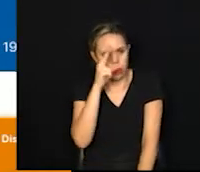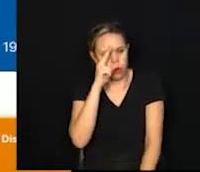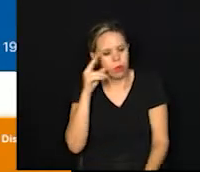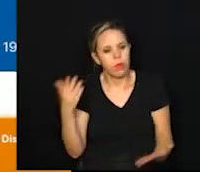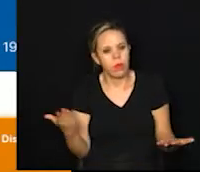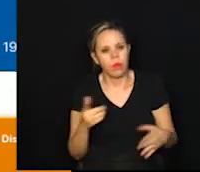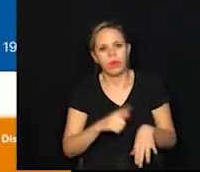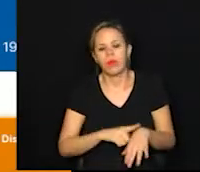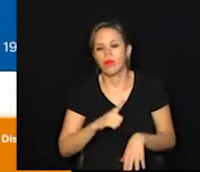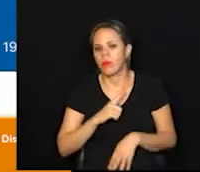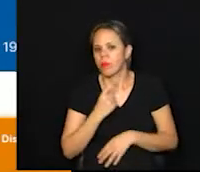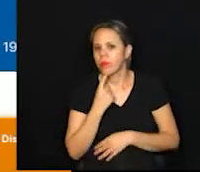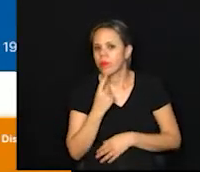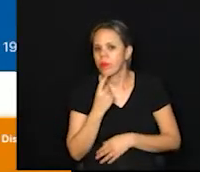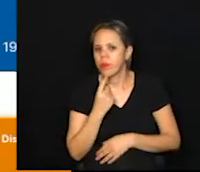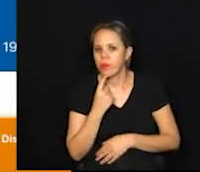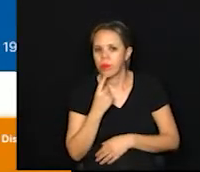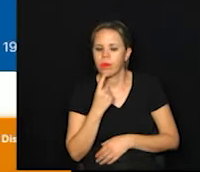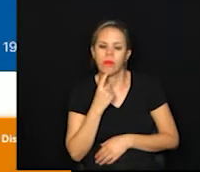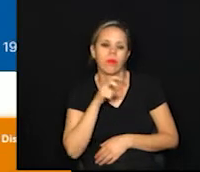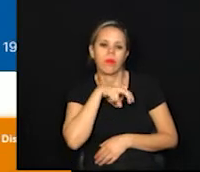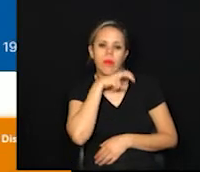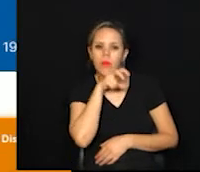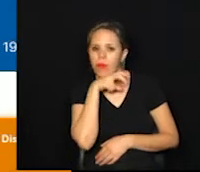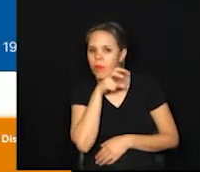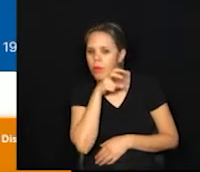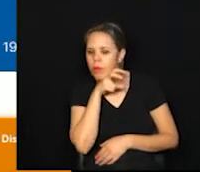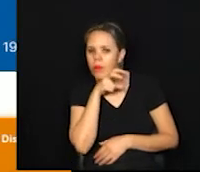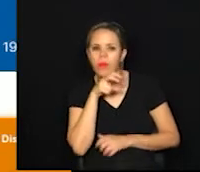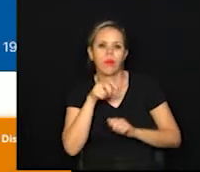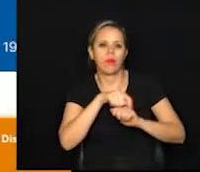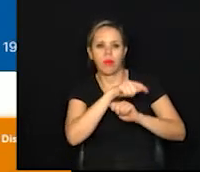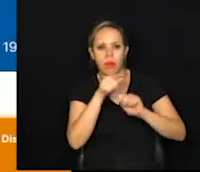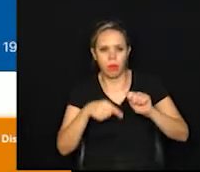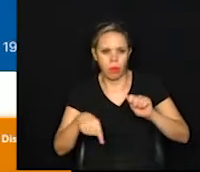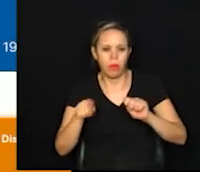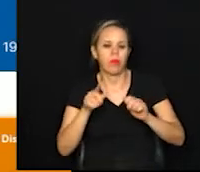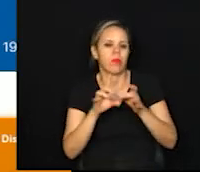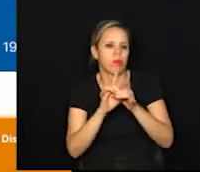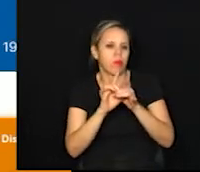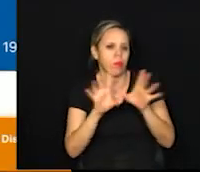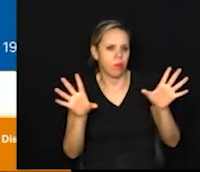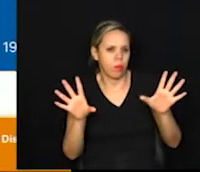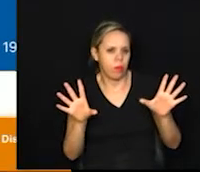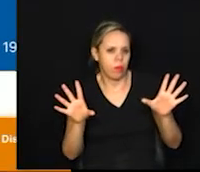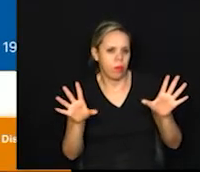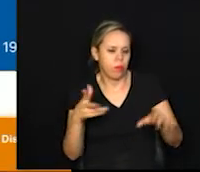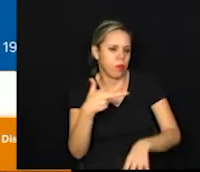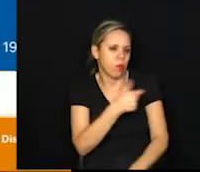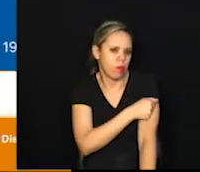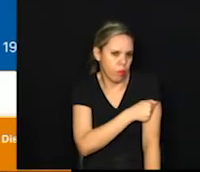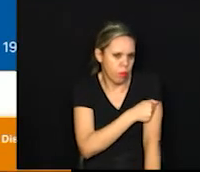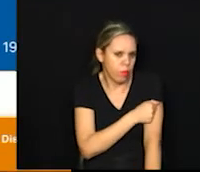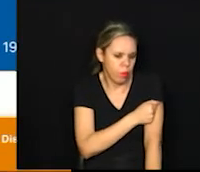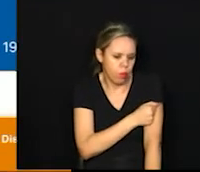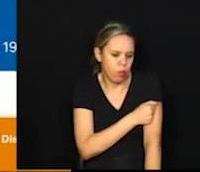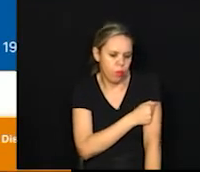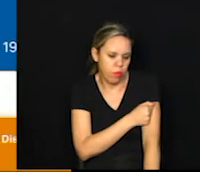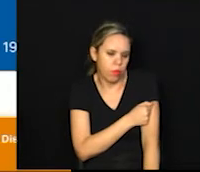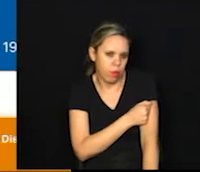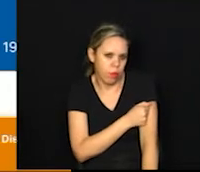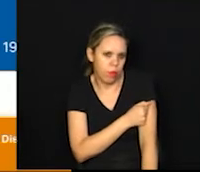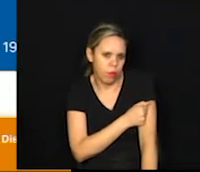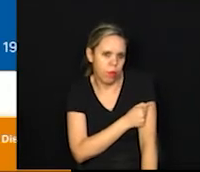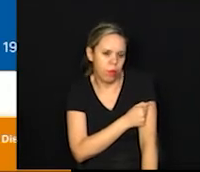momento, a gente tem em Campinas a Coronavac e a AstraZeneca à disposição para a imunização. Então, esses